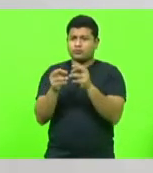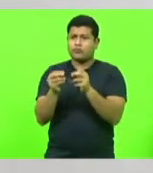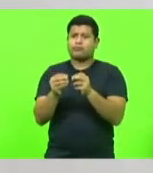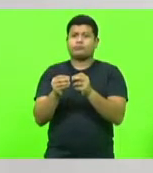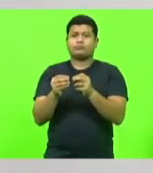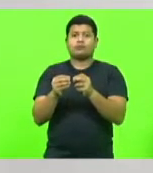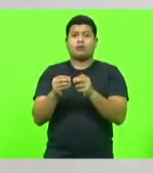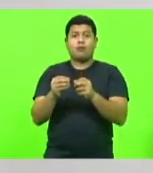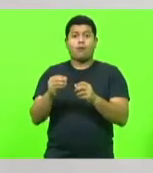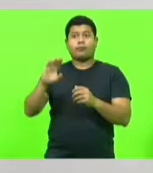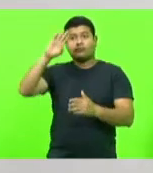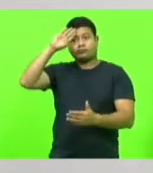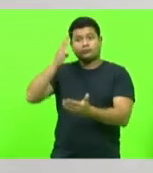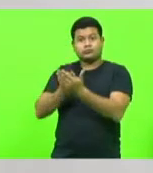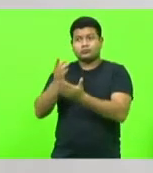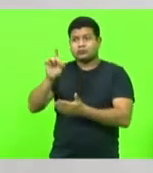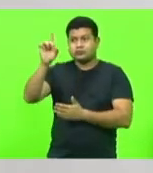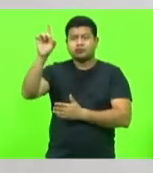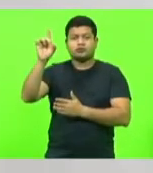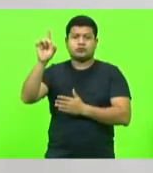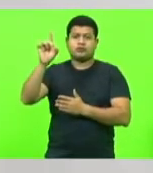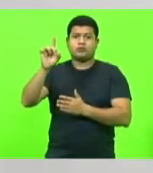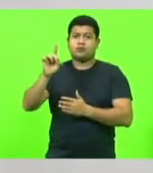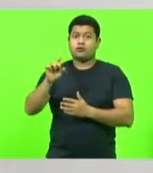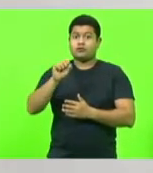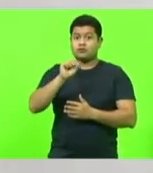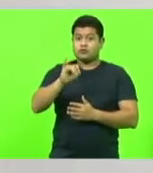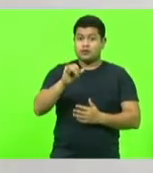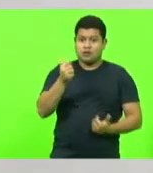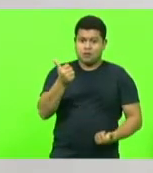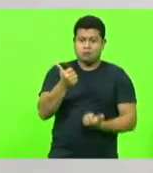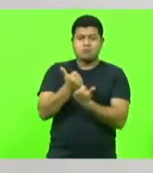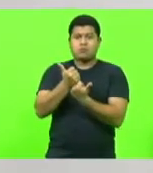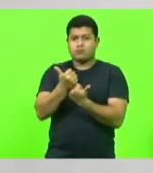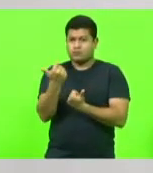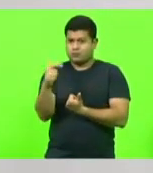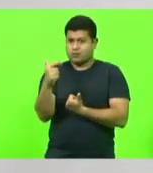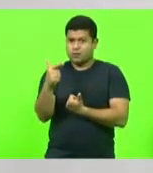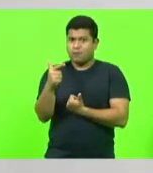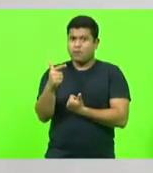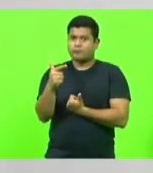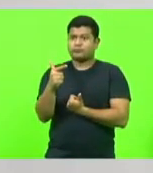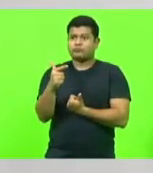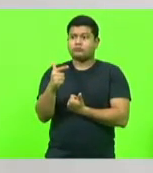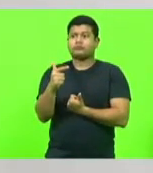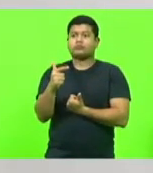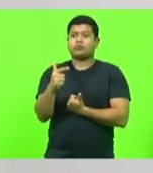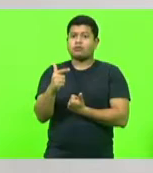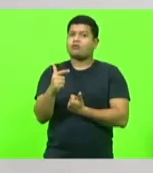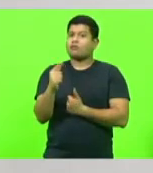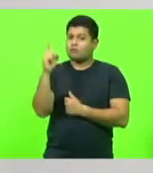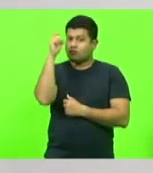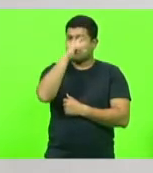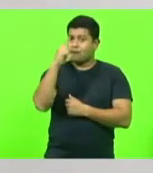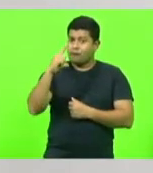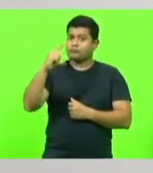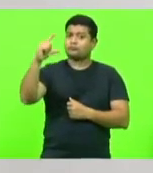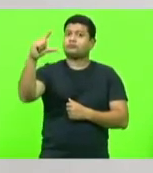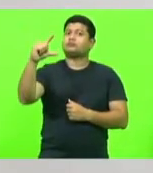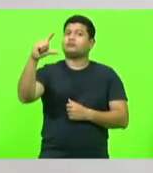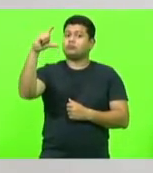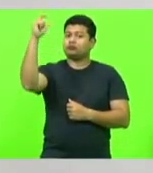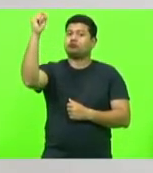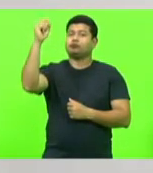Sem o apoio deles, vai ser mais difícil se eleger, gente. E eu gostaria muito que ficasse muito claro mesmo.